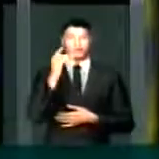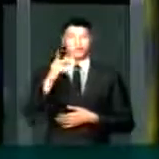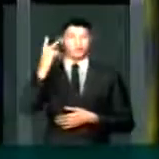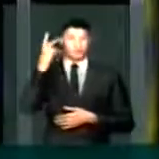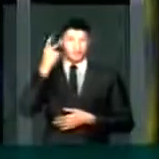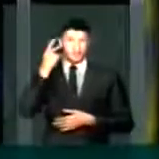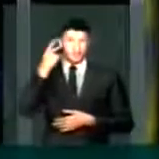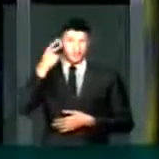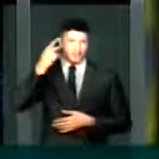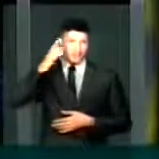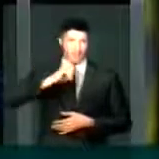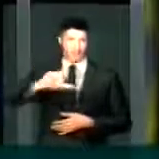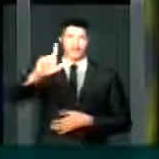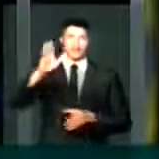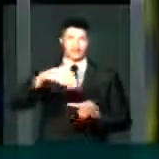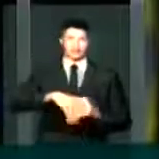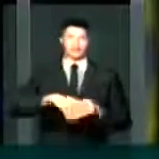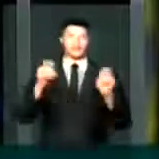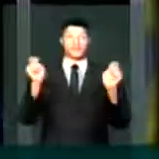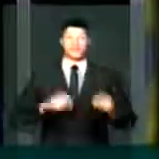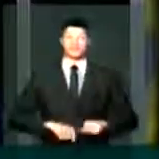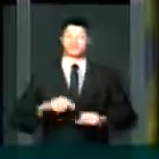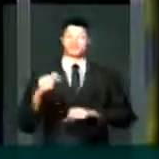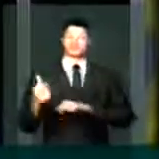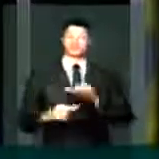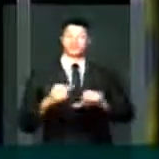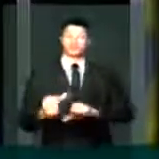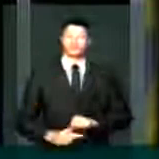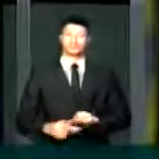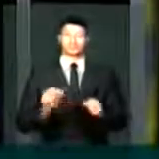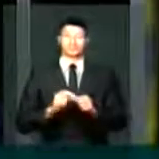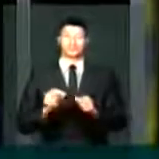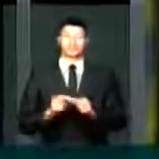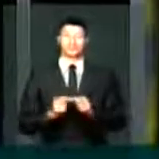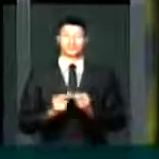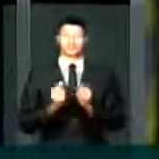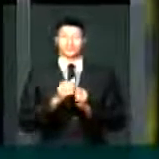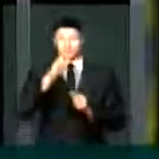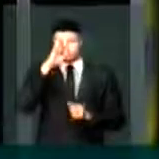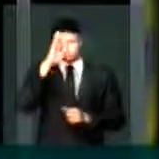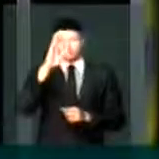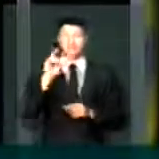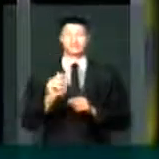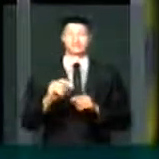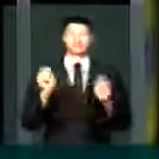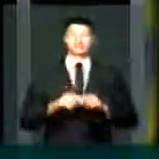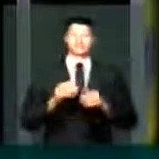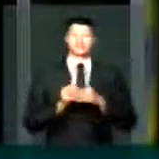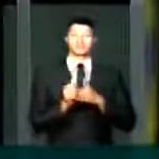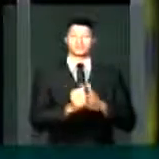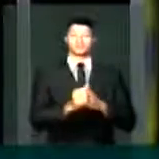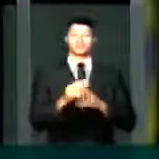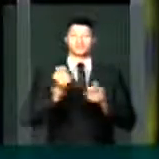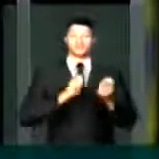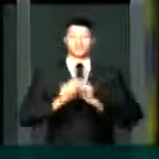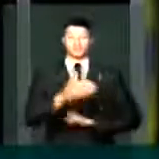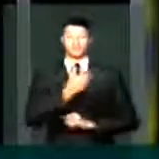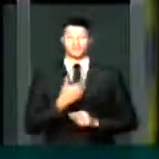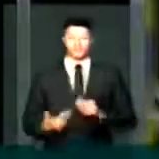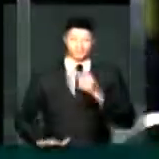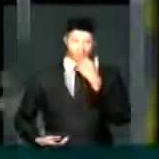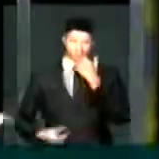para ganhar as eleições, teve que agir contra os princípios que deveriam nortear a administração pública,